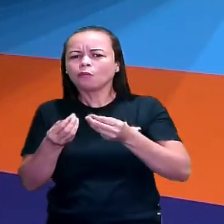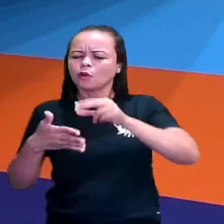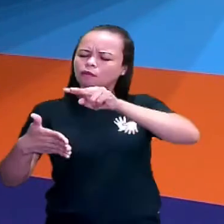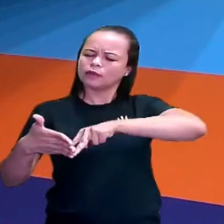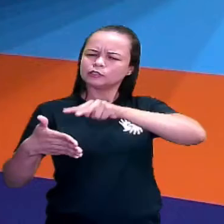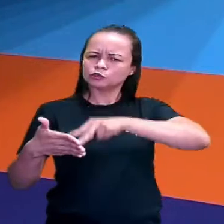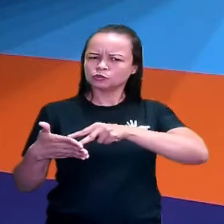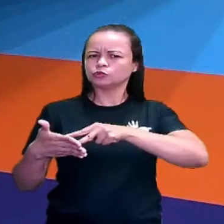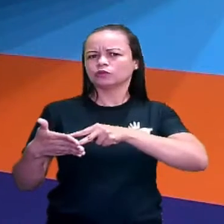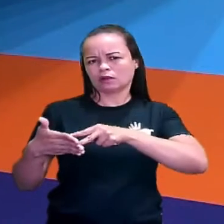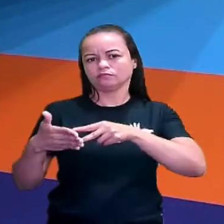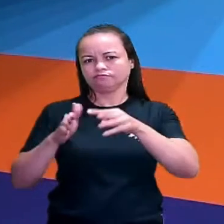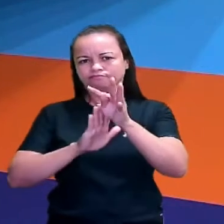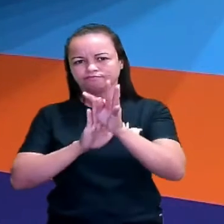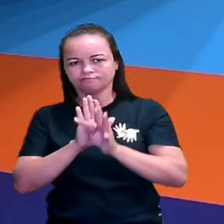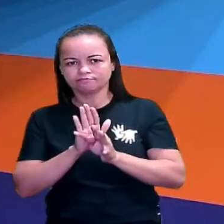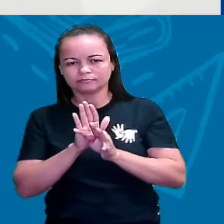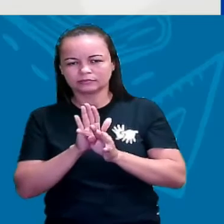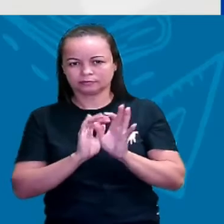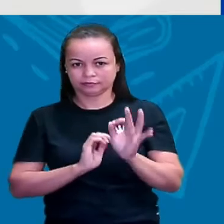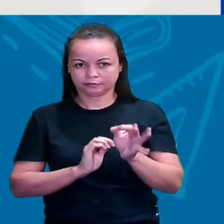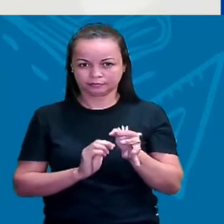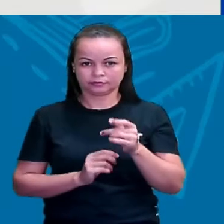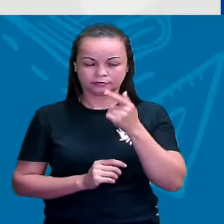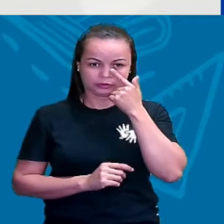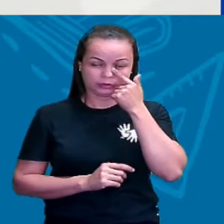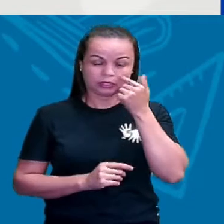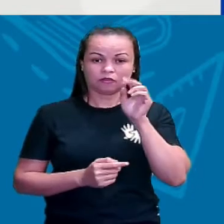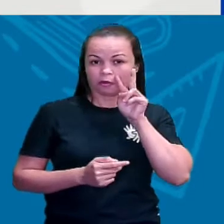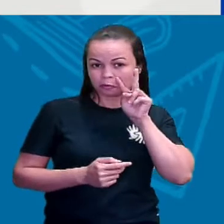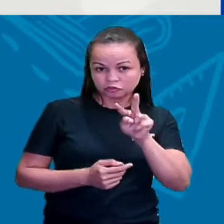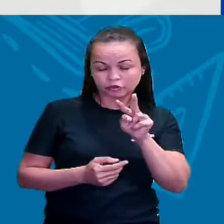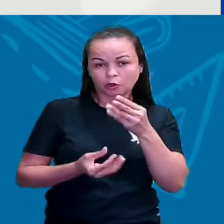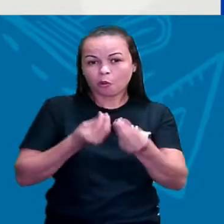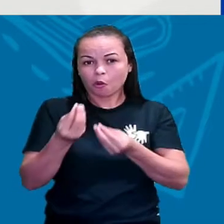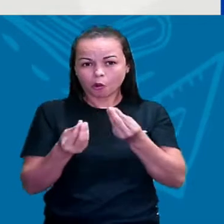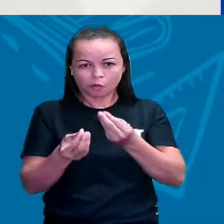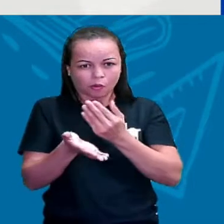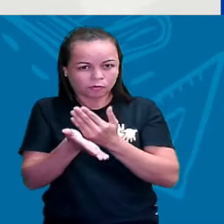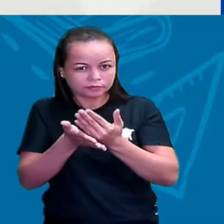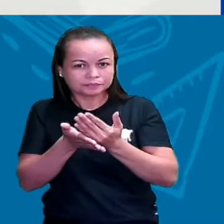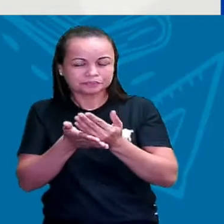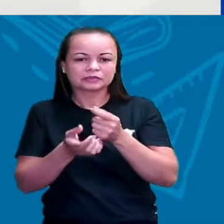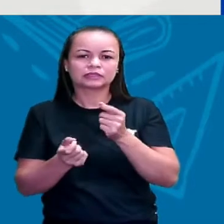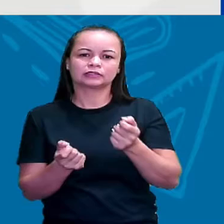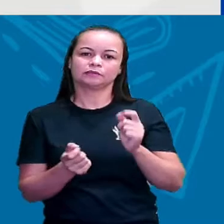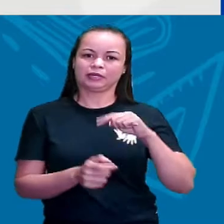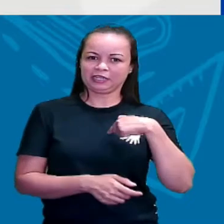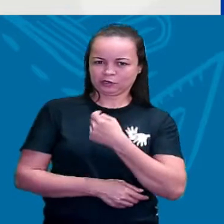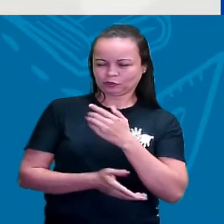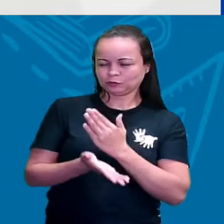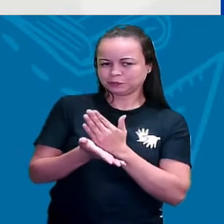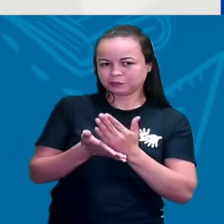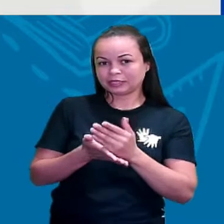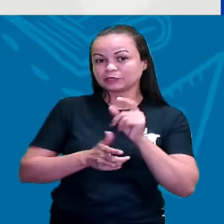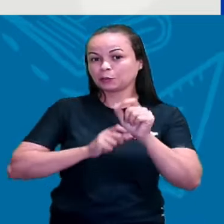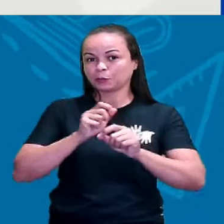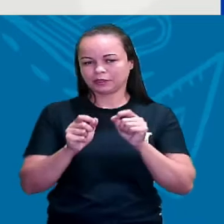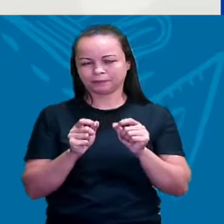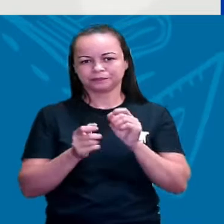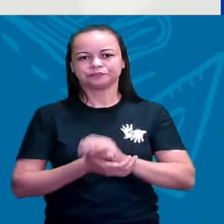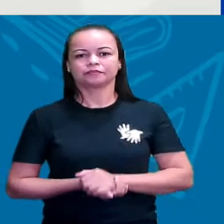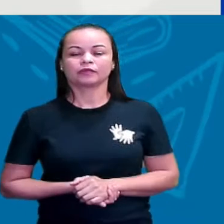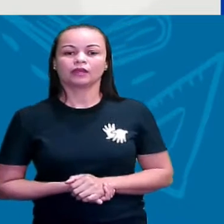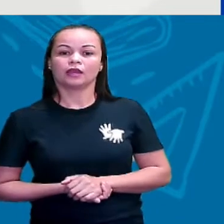texto, tá certo? Vamos ver um pouquinho como é que a gente faz isso? Para a gente começar, eu trouxe para vocês